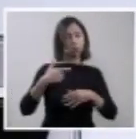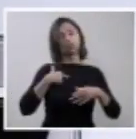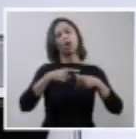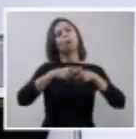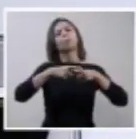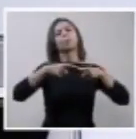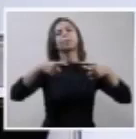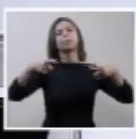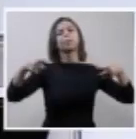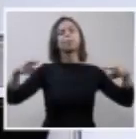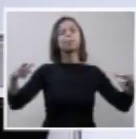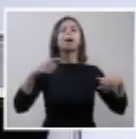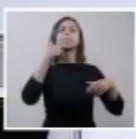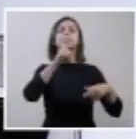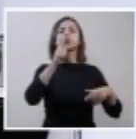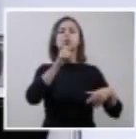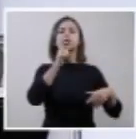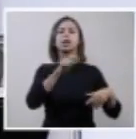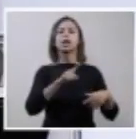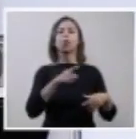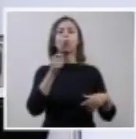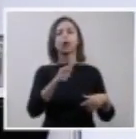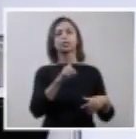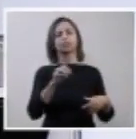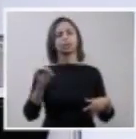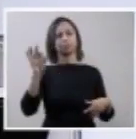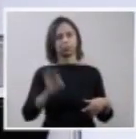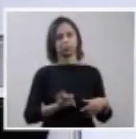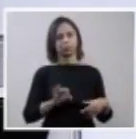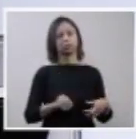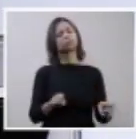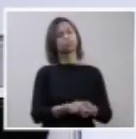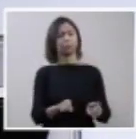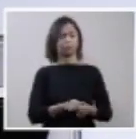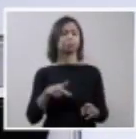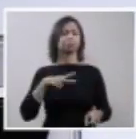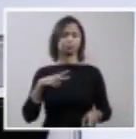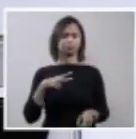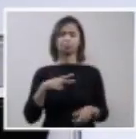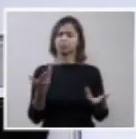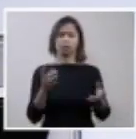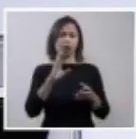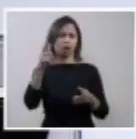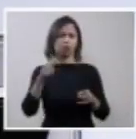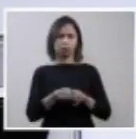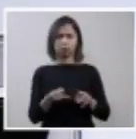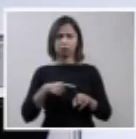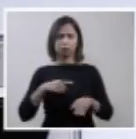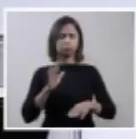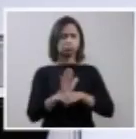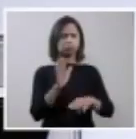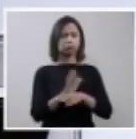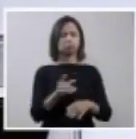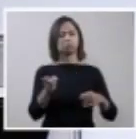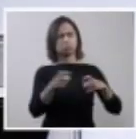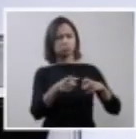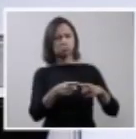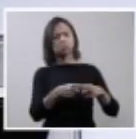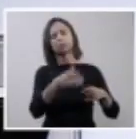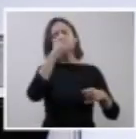entre as mulheres brasileiras e o Sistema Único e o Sistema Privado, com certeza, tem todas as condições de dar atenção médica,